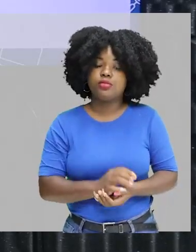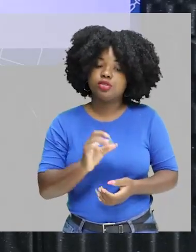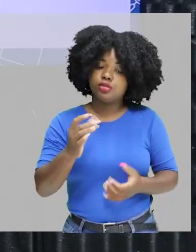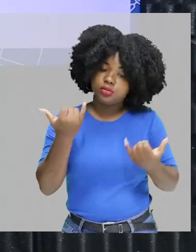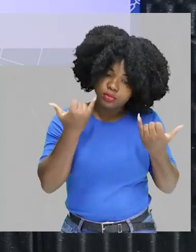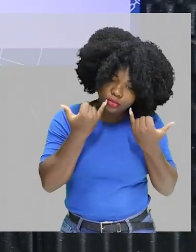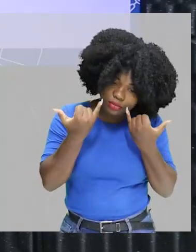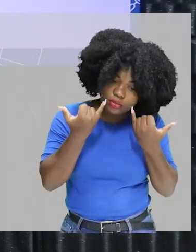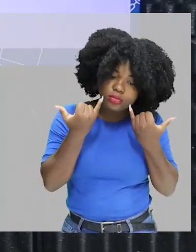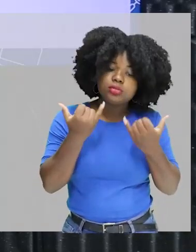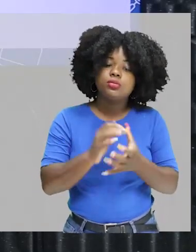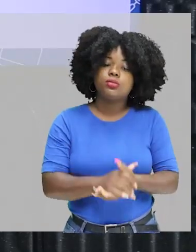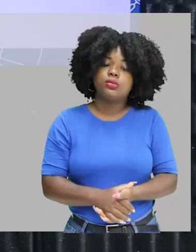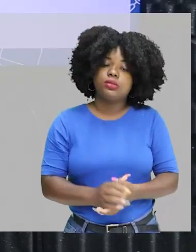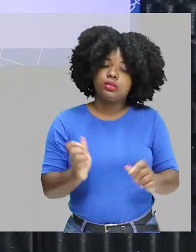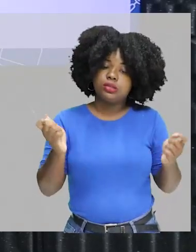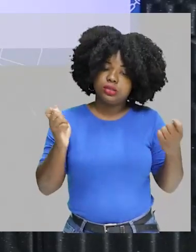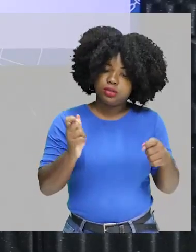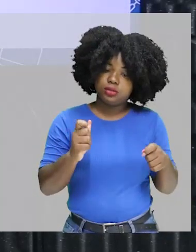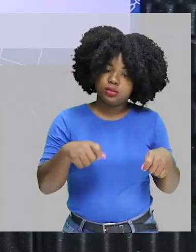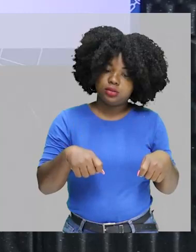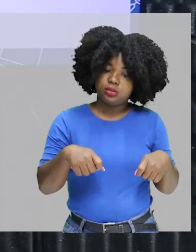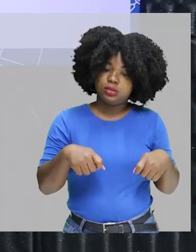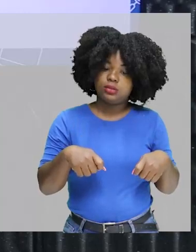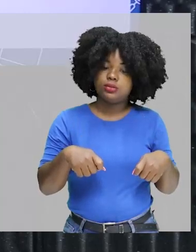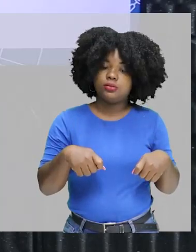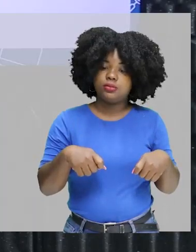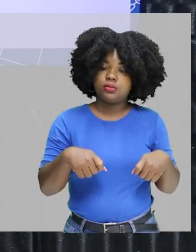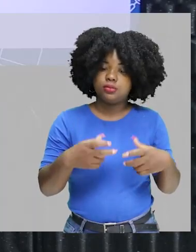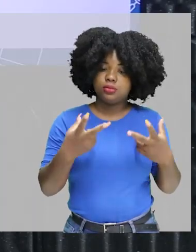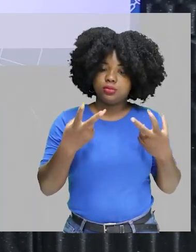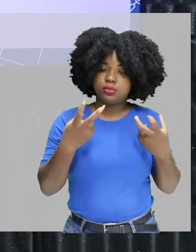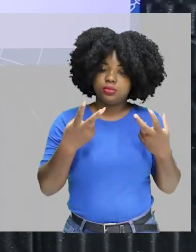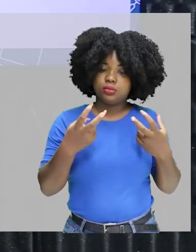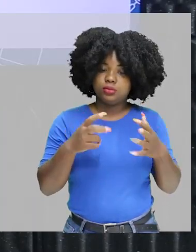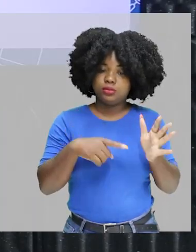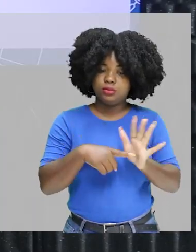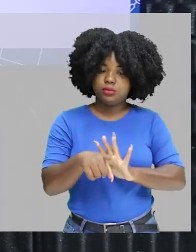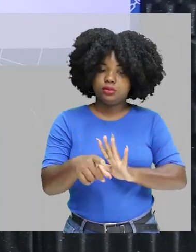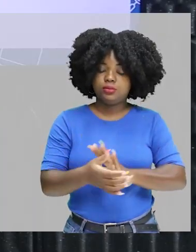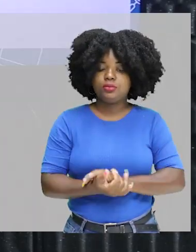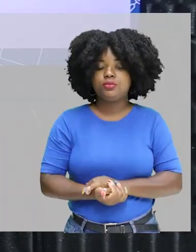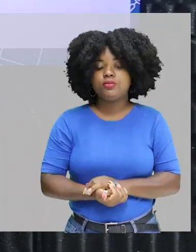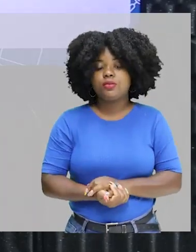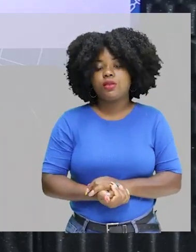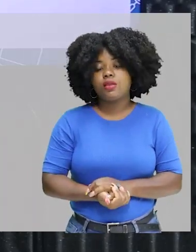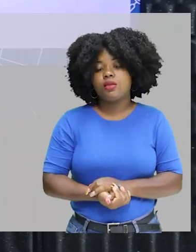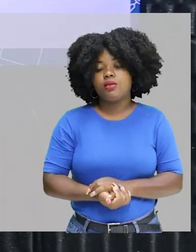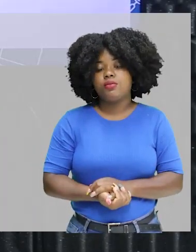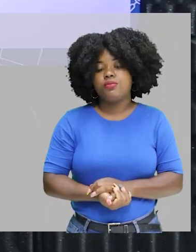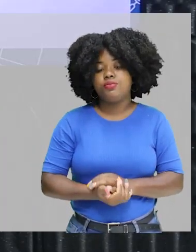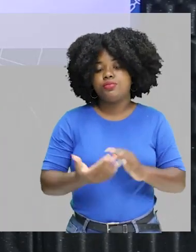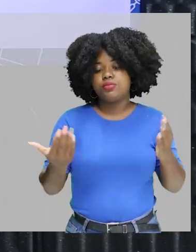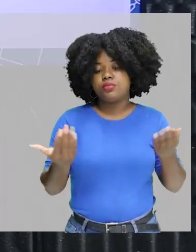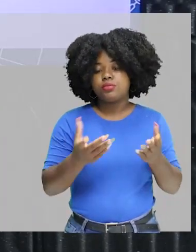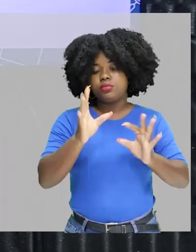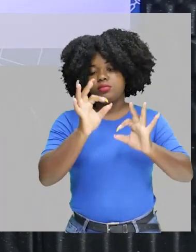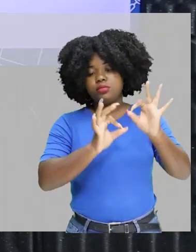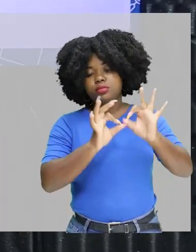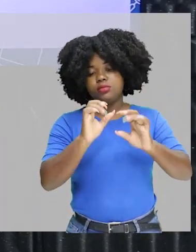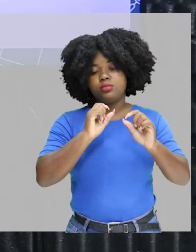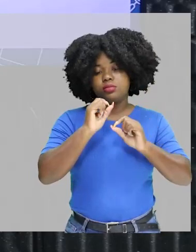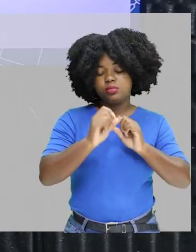informações que nós podemos tirar da questão, certo? Bom, nós vamos determinar, turminha,